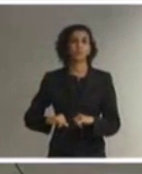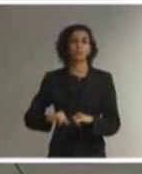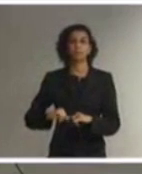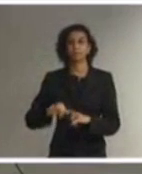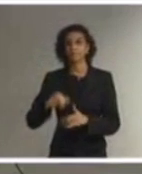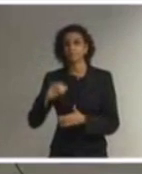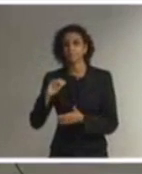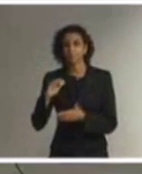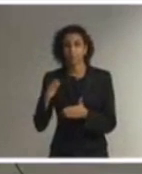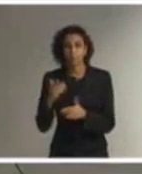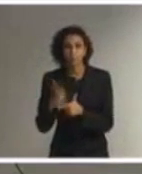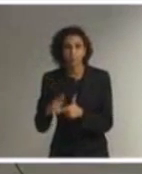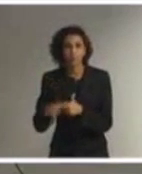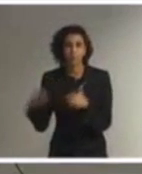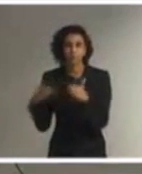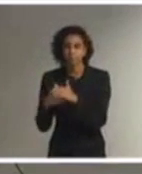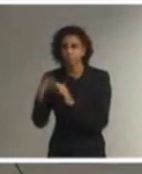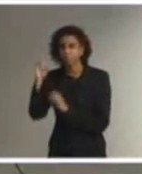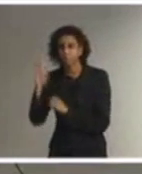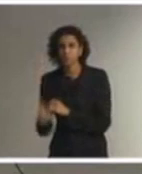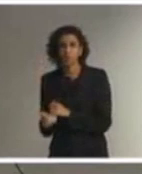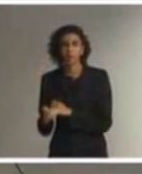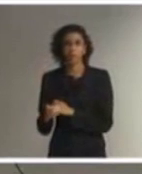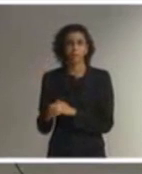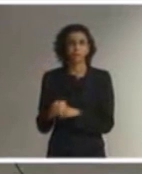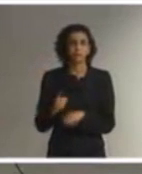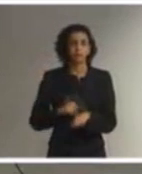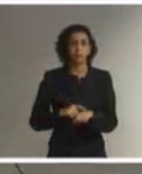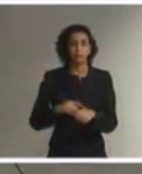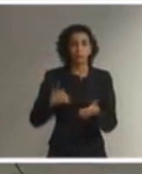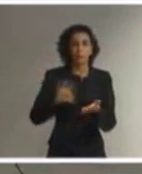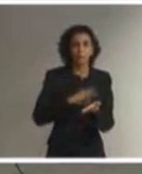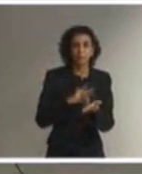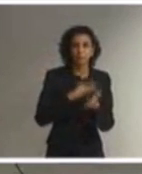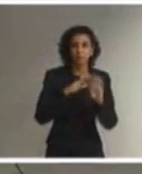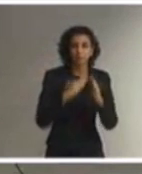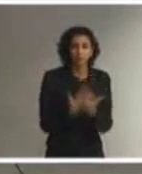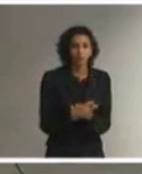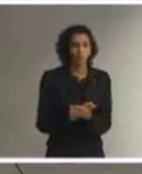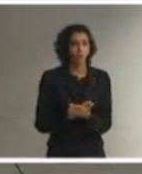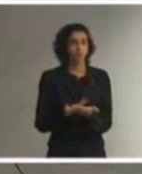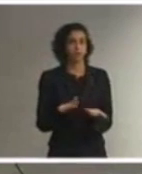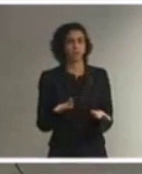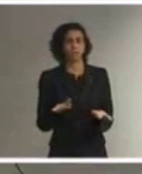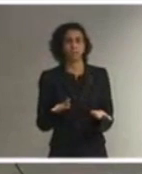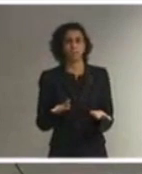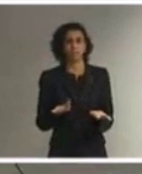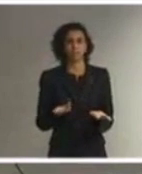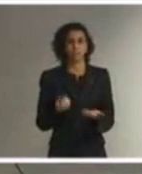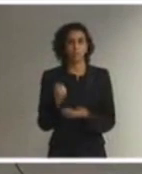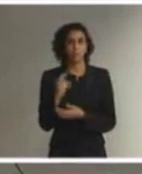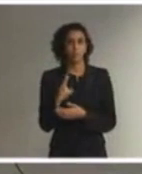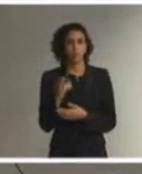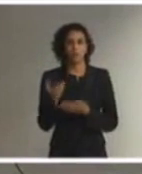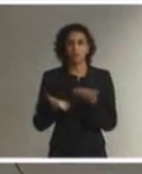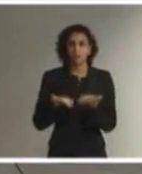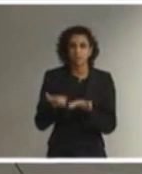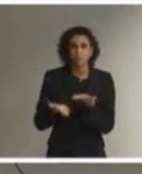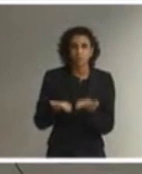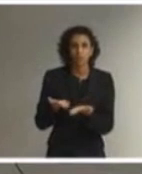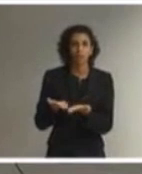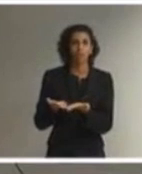no momento de uma matrícula, no momento da inserção do atendimento no AEE, no